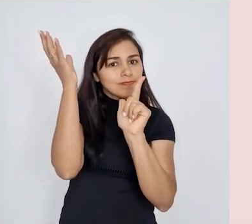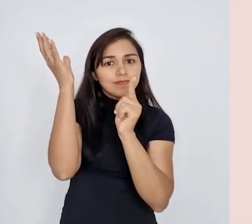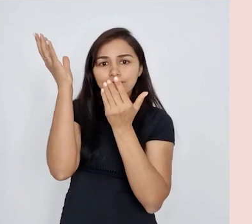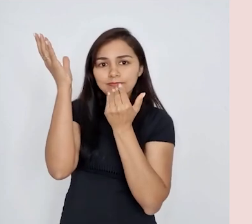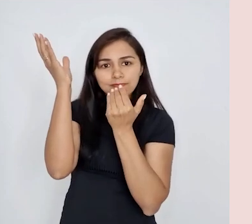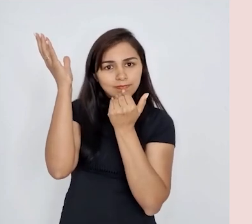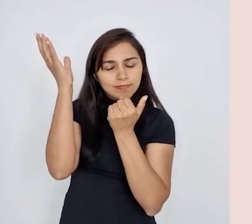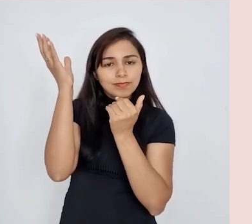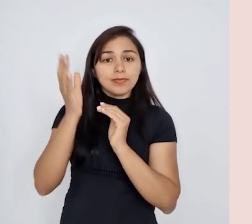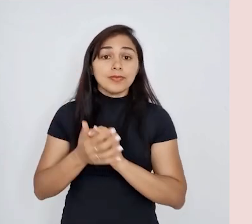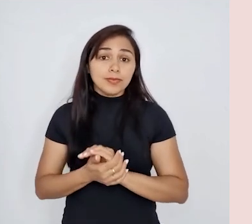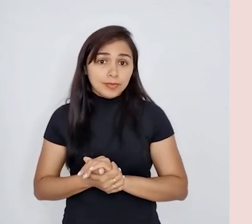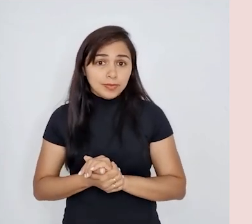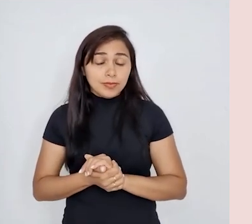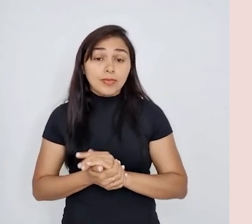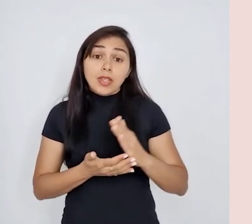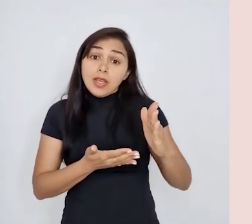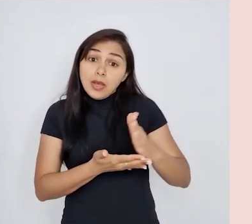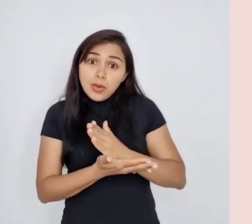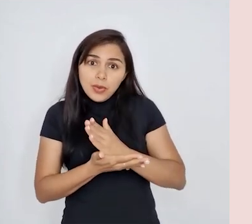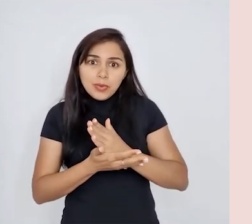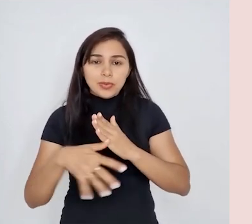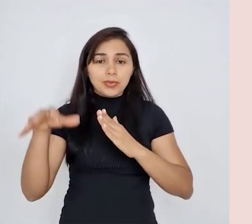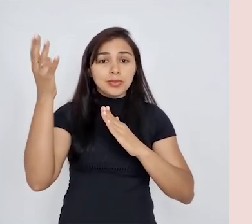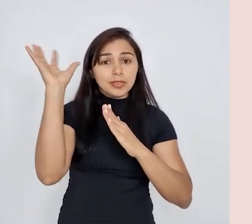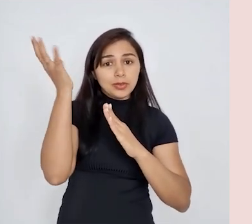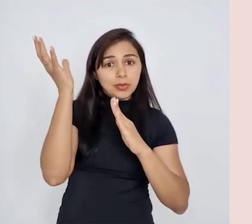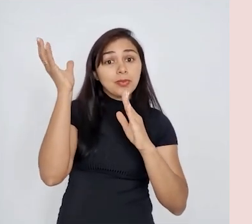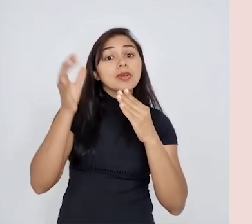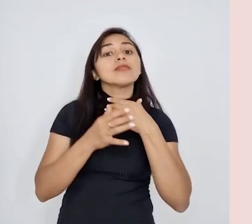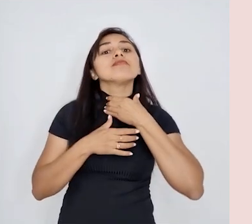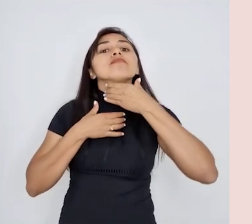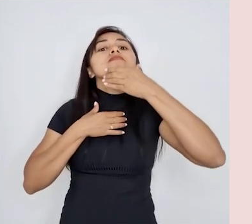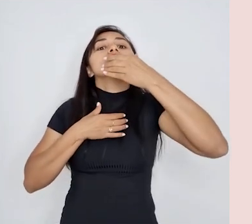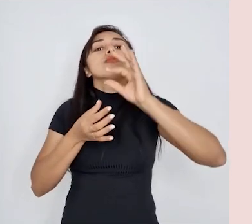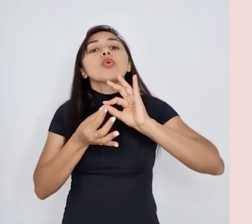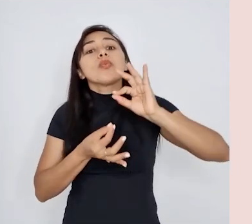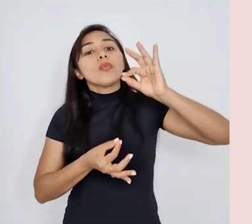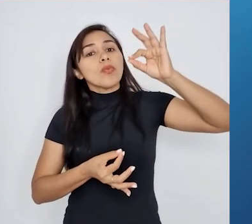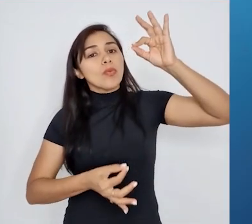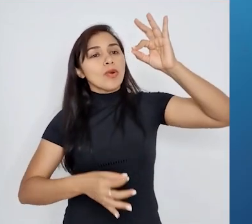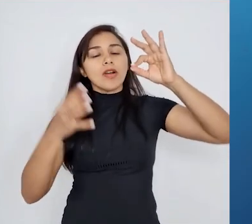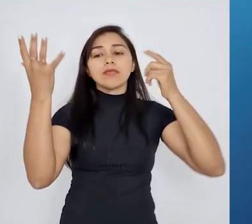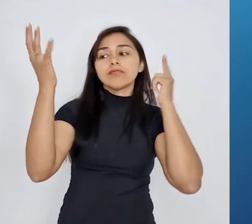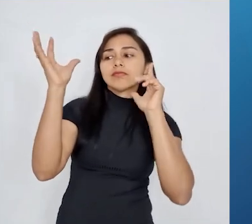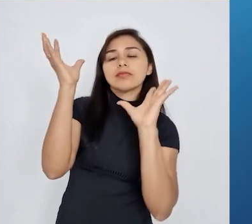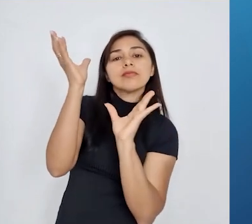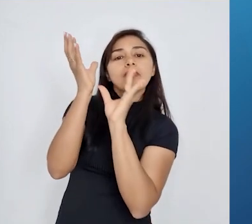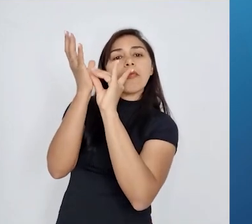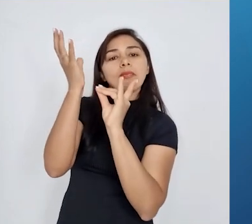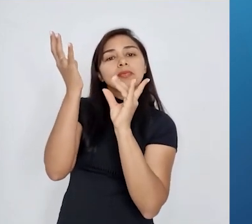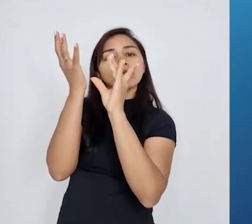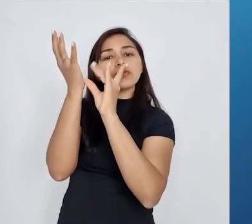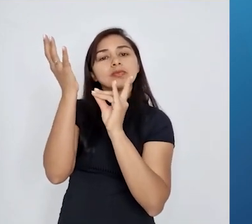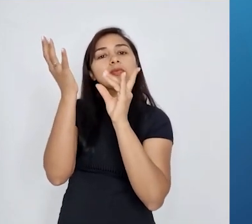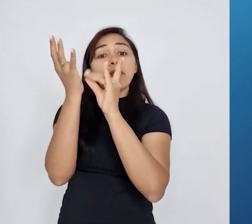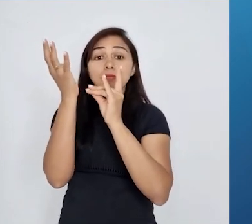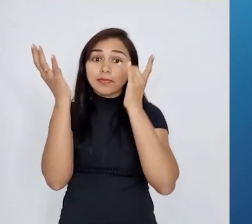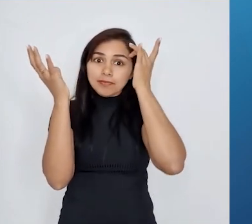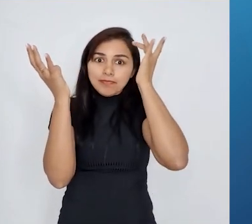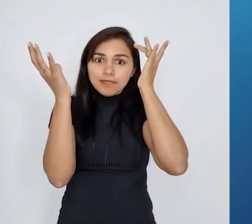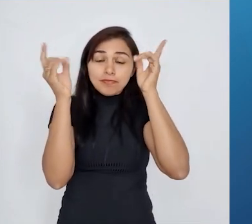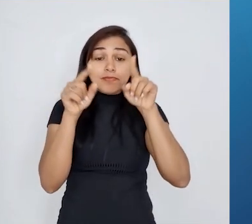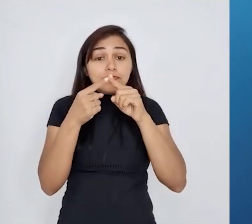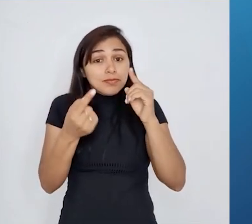altos nas árvores. Então, consequentemente, aquelas que tinham pescoço mais longo, elas conseguiam se alimentar. Diferente das girafas de pescoço